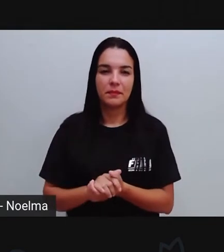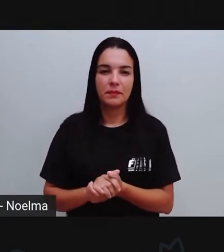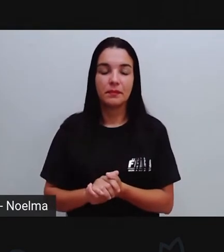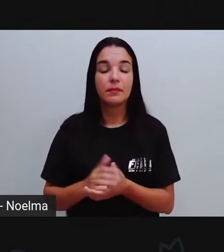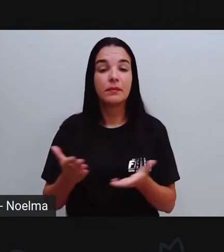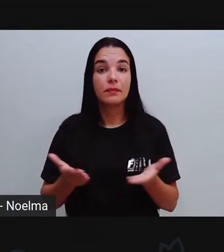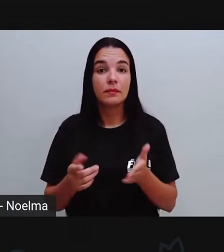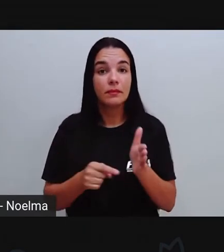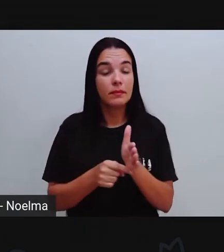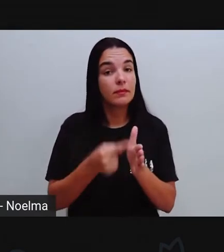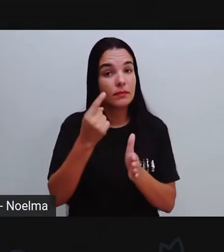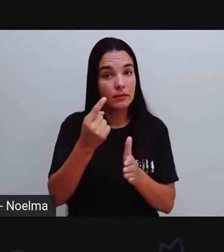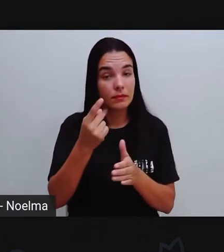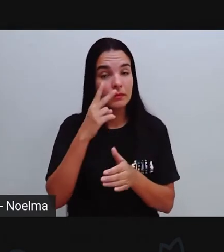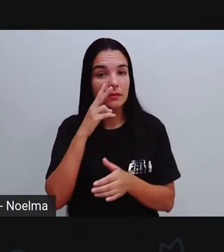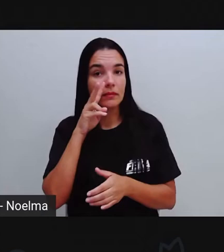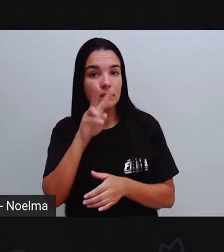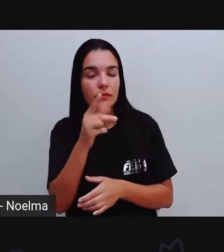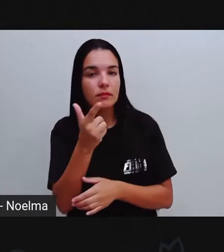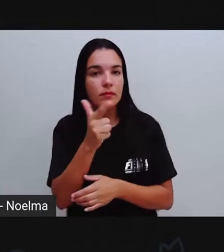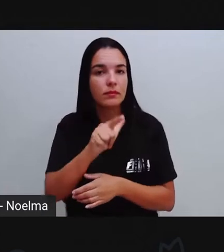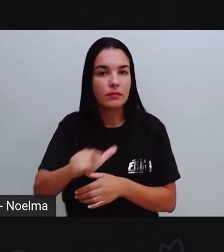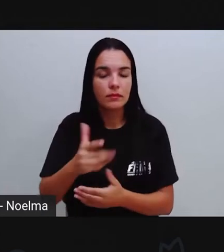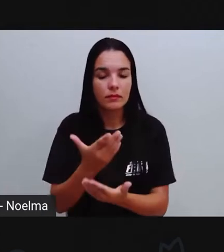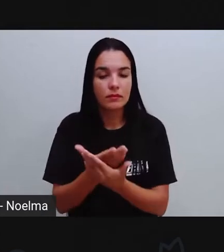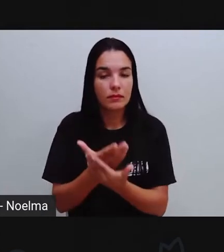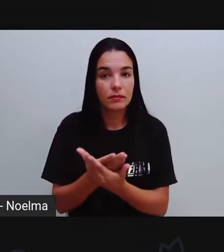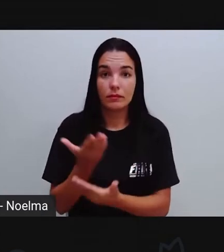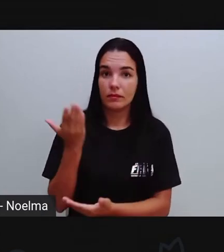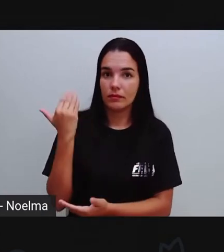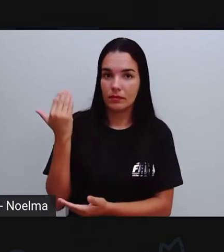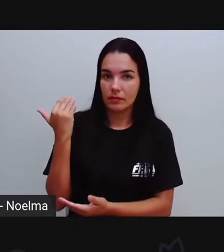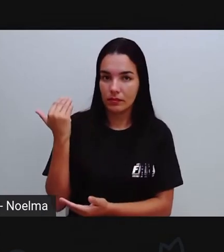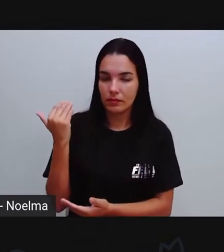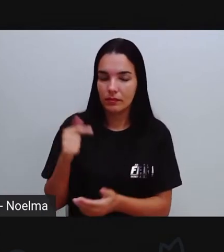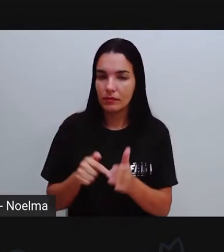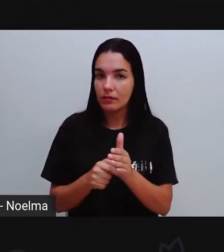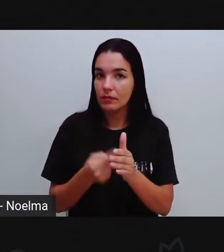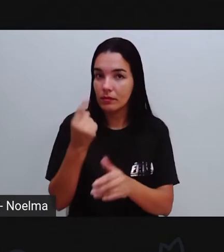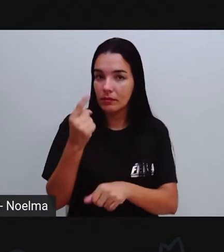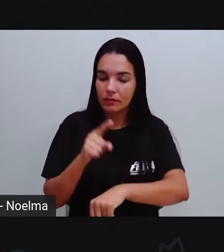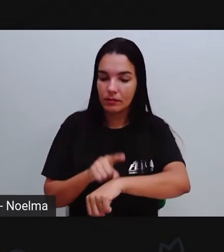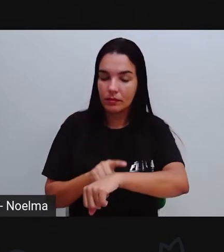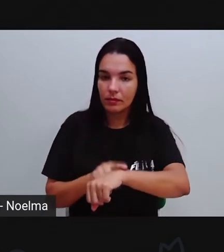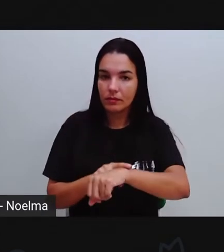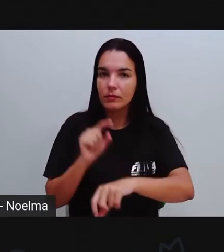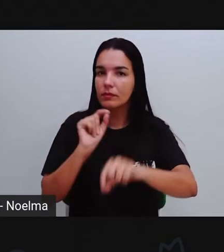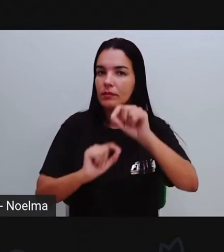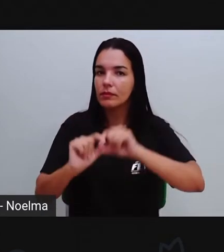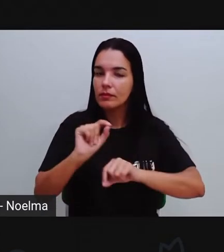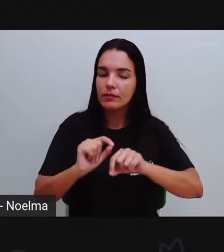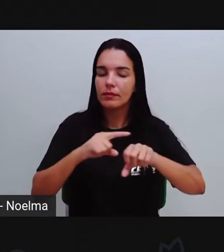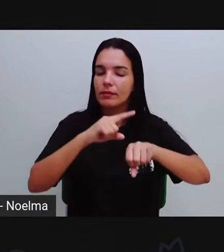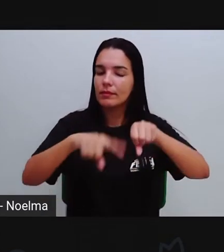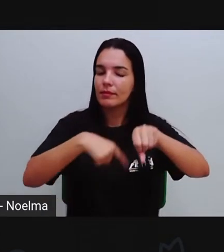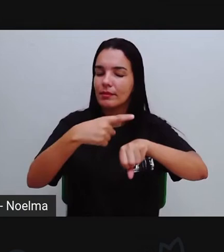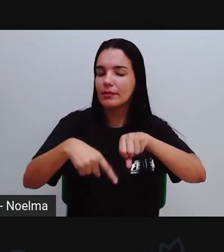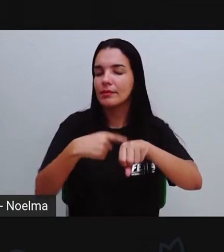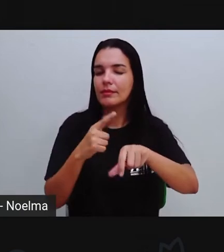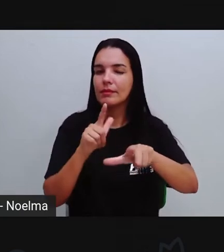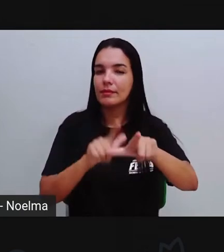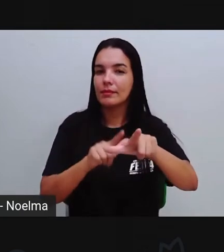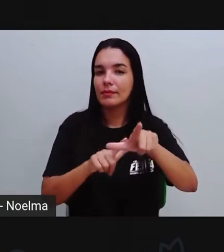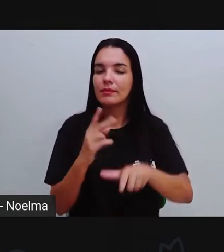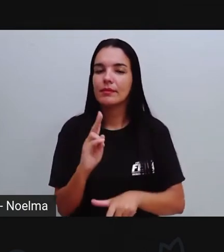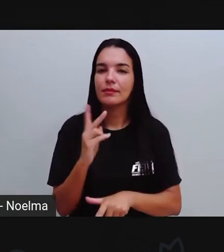primeiro vai retomar a nossa aula anterior, sobre as maluquices do H. Então, a parte